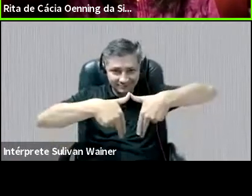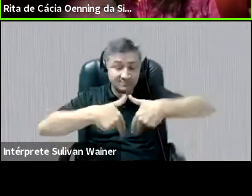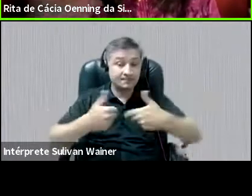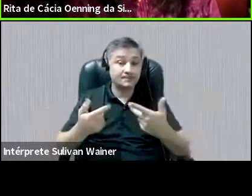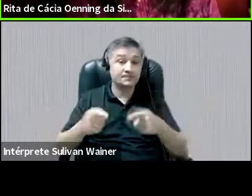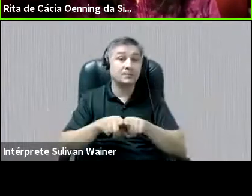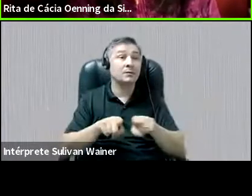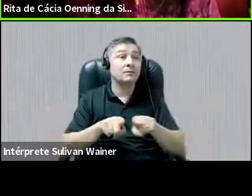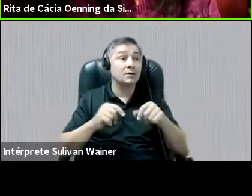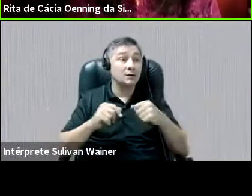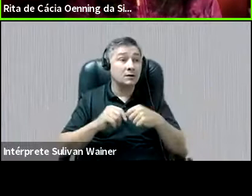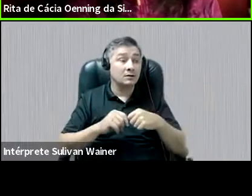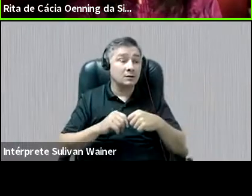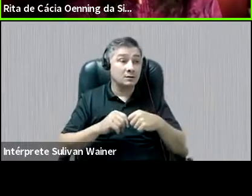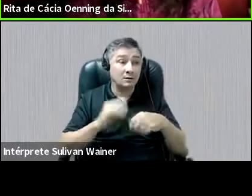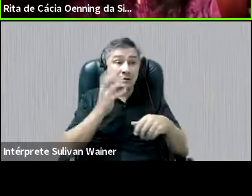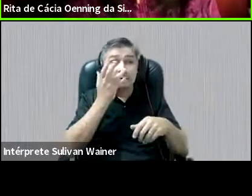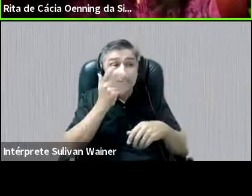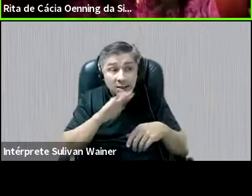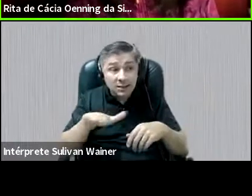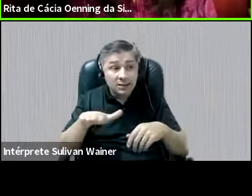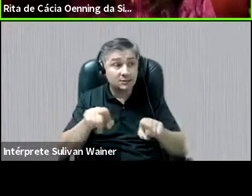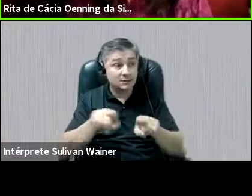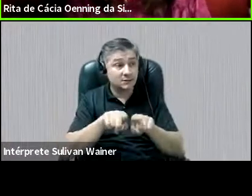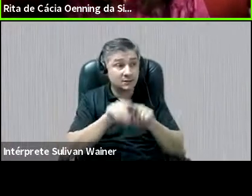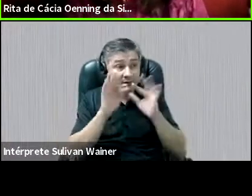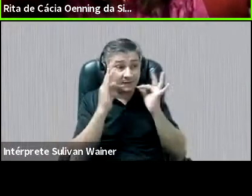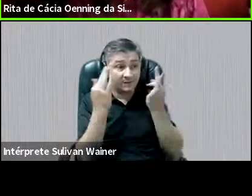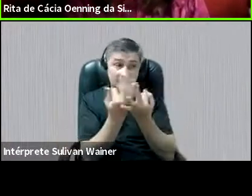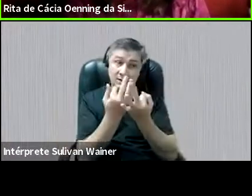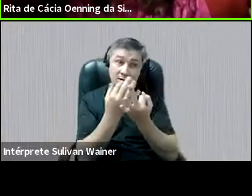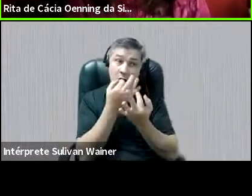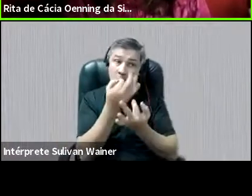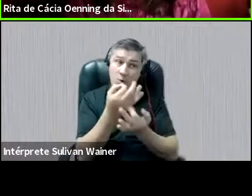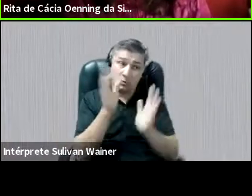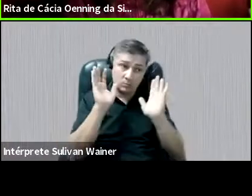que seja com as crianças e as famílias, ela acha, não é?